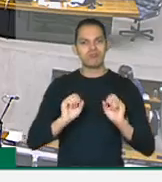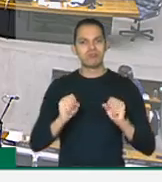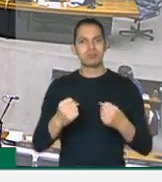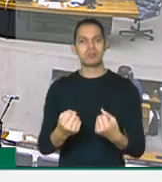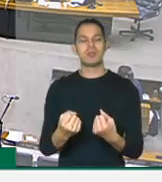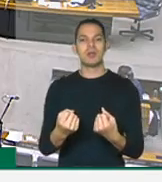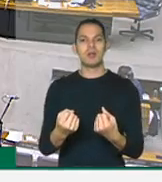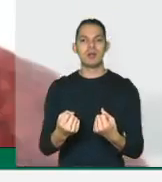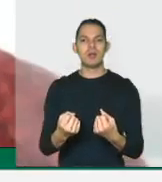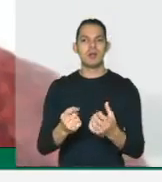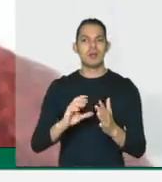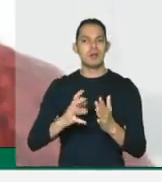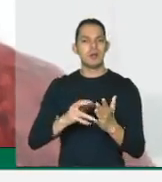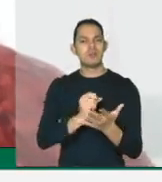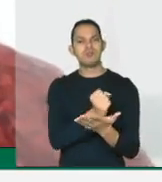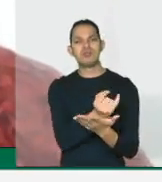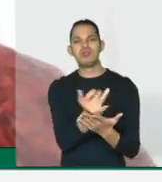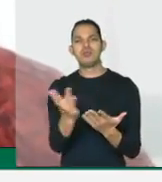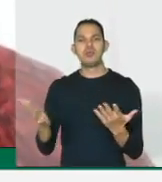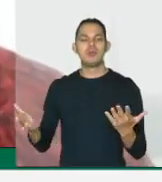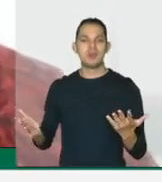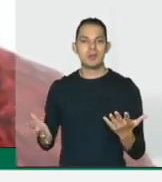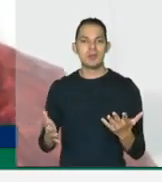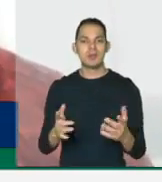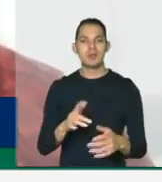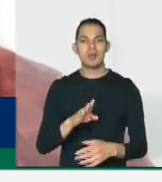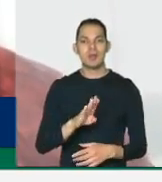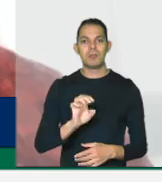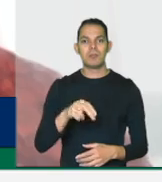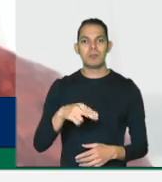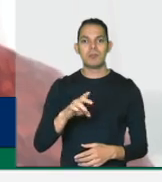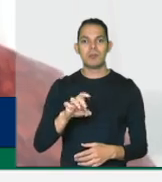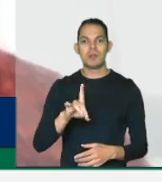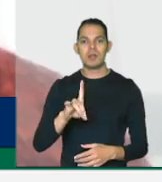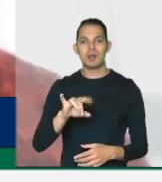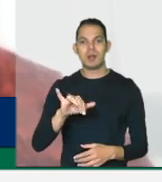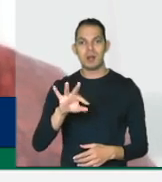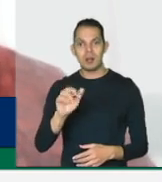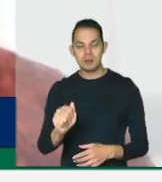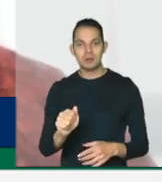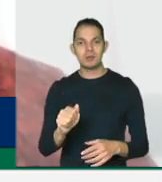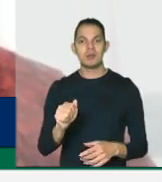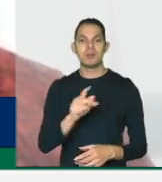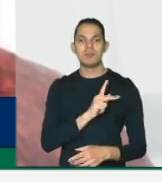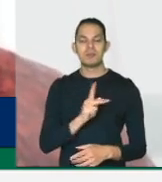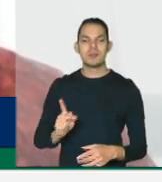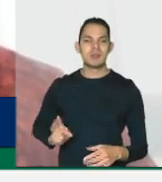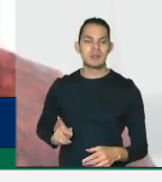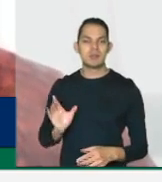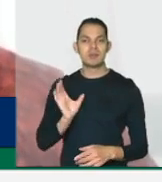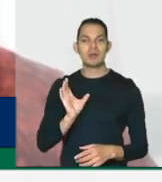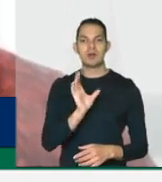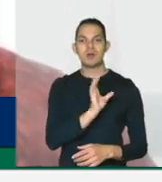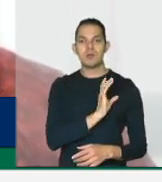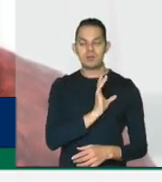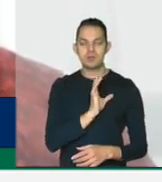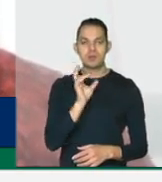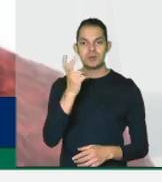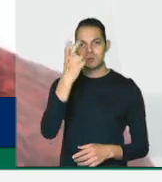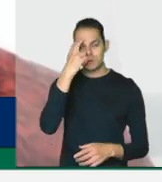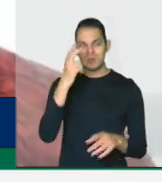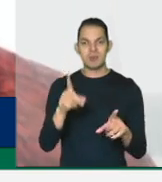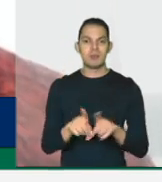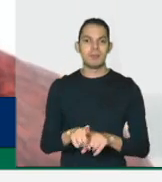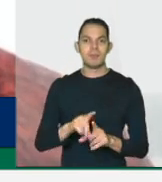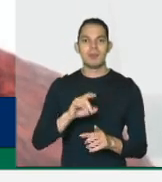pluripartidário, a deputada Benedita, presidente da Comissão de Cultura, a Jandira Vegari,